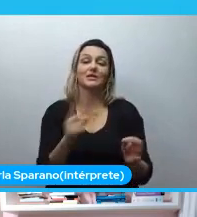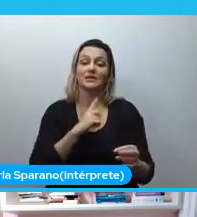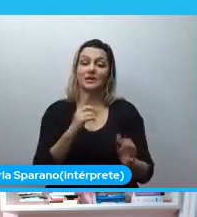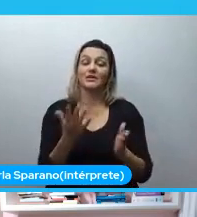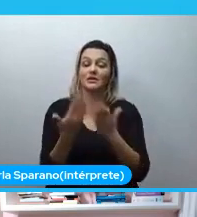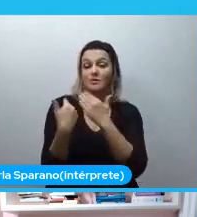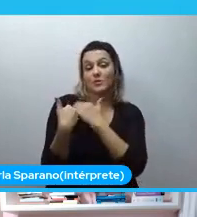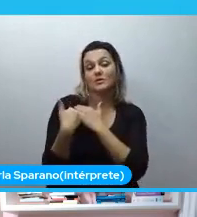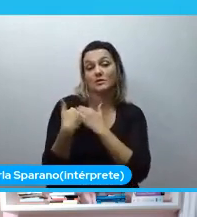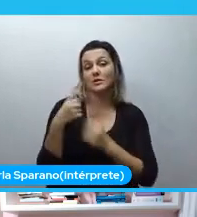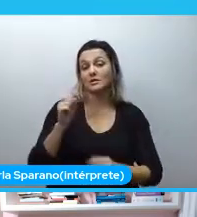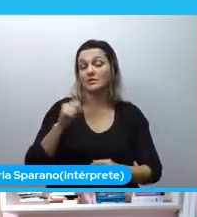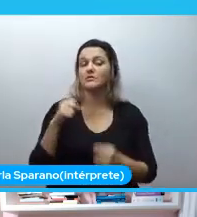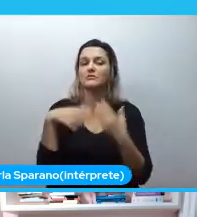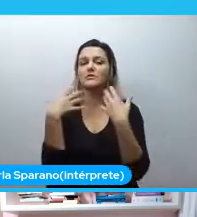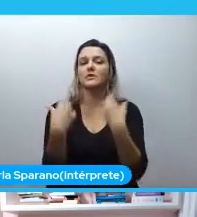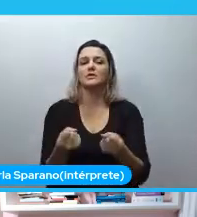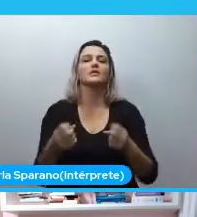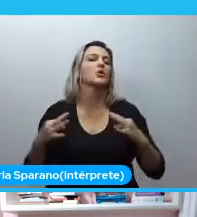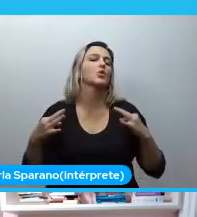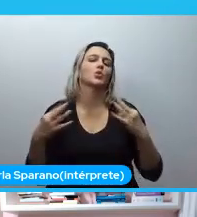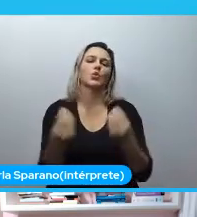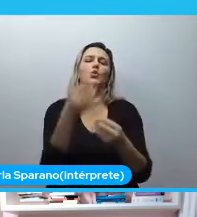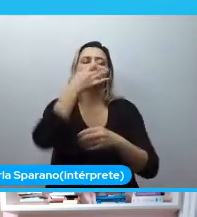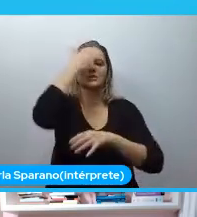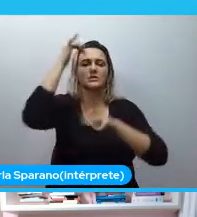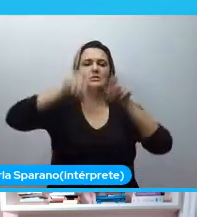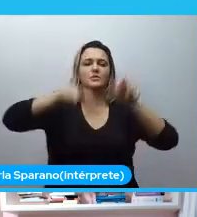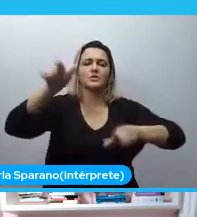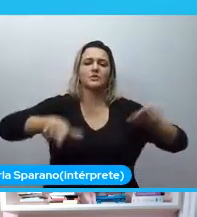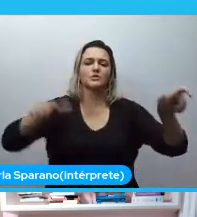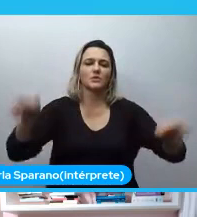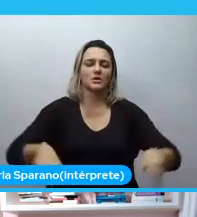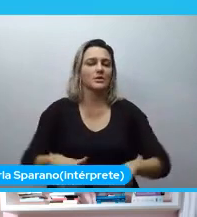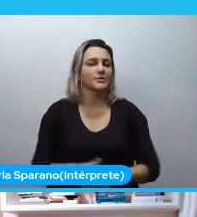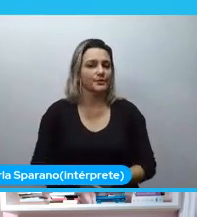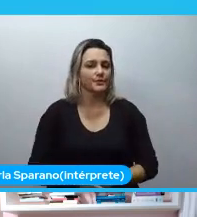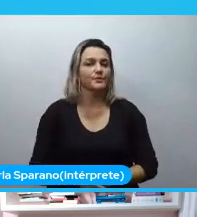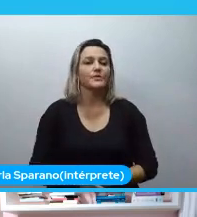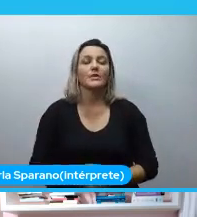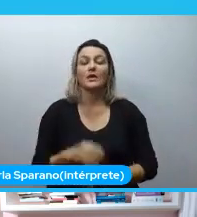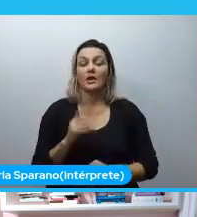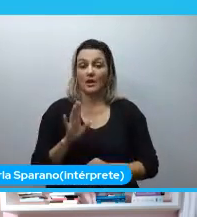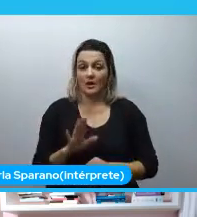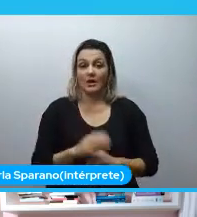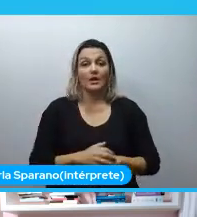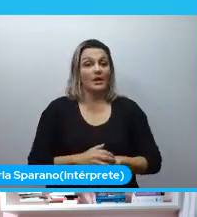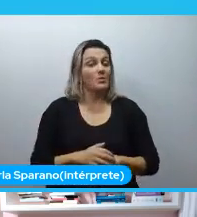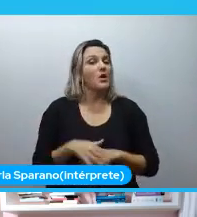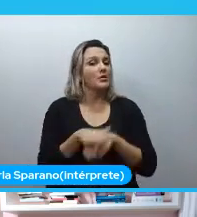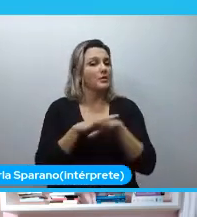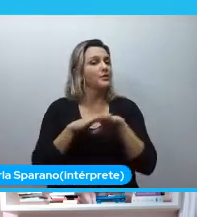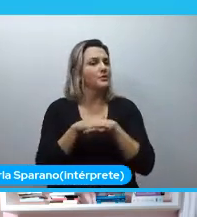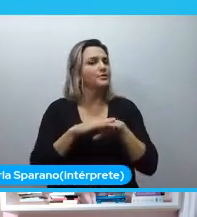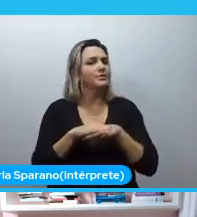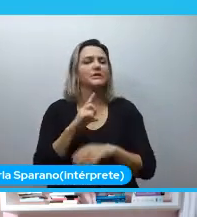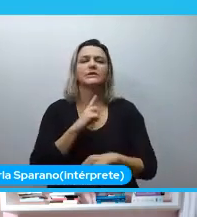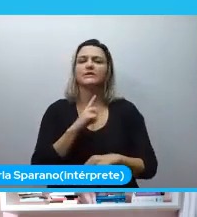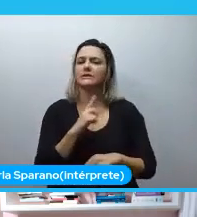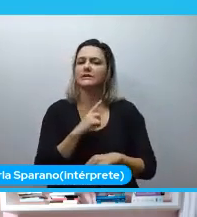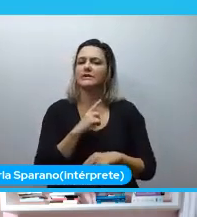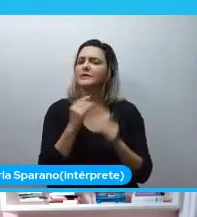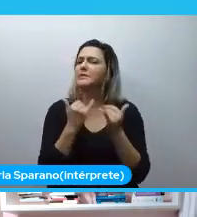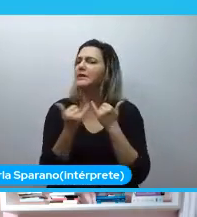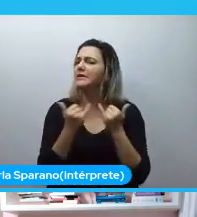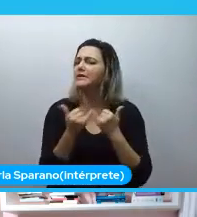responsabilidade de abraçar todas as pessoas. um ponto que eu tinha colocado, essa tinha sido uma conversa que eu tinha tido bem semelhante